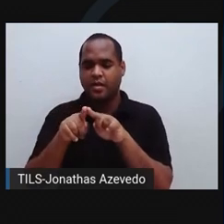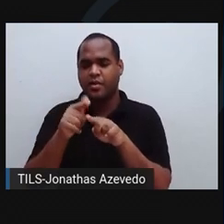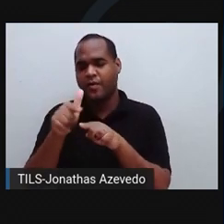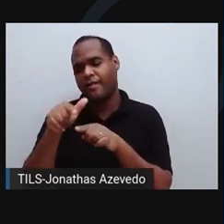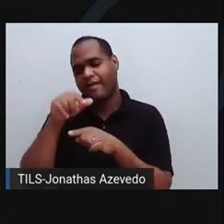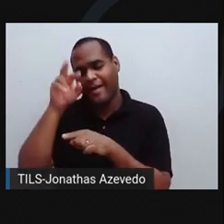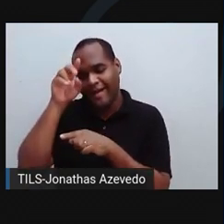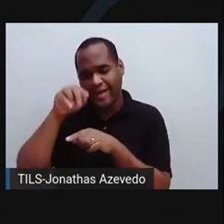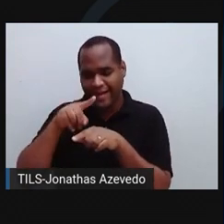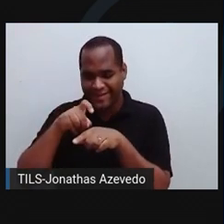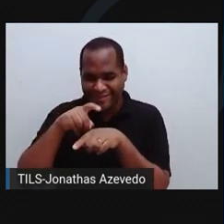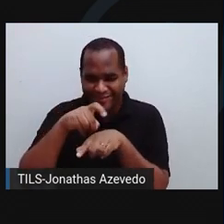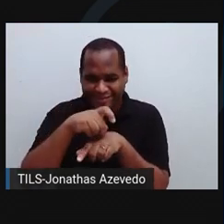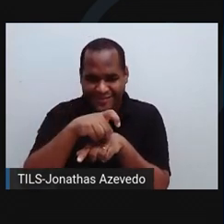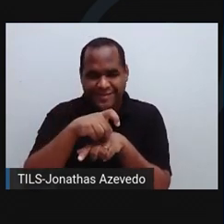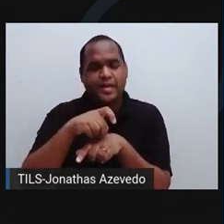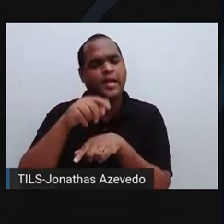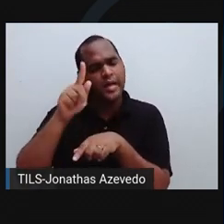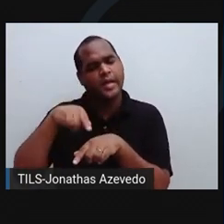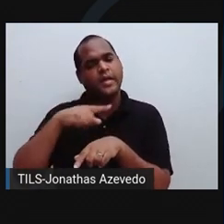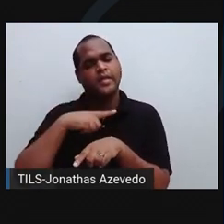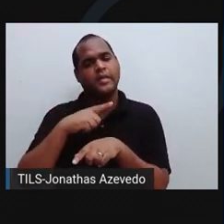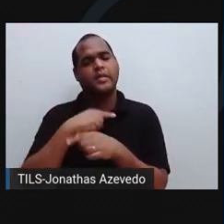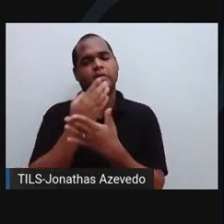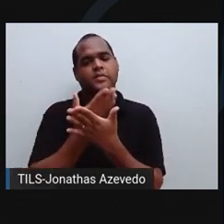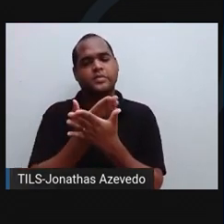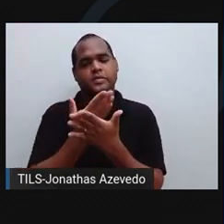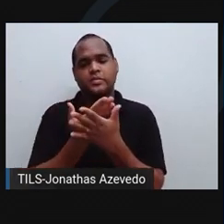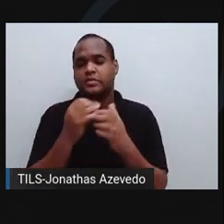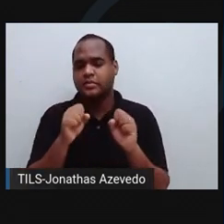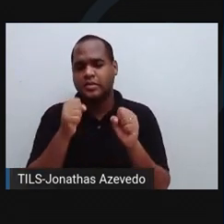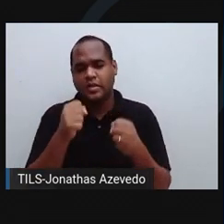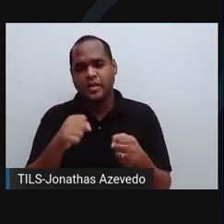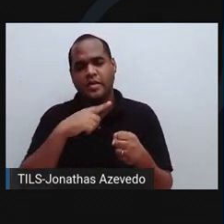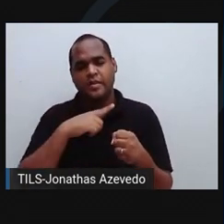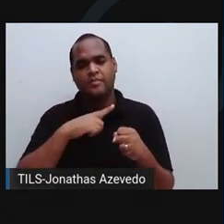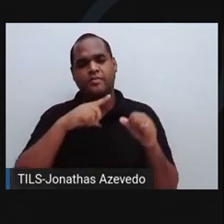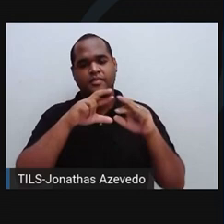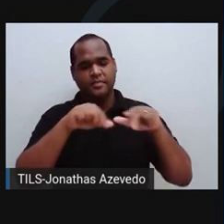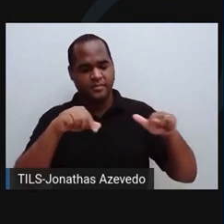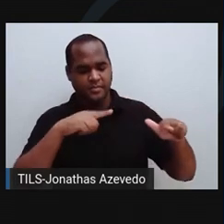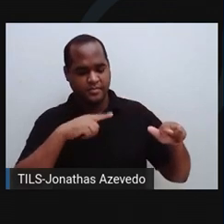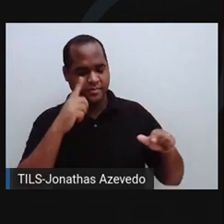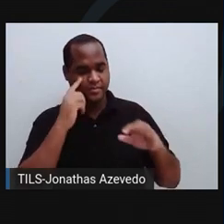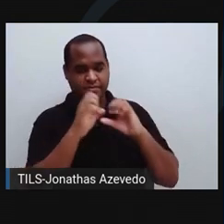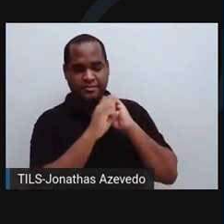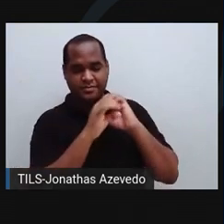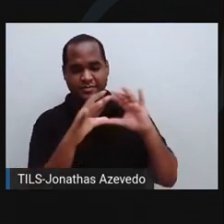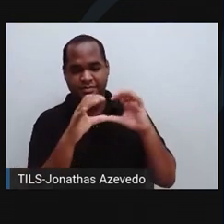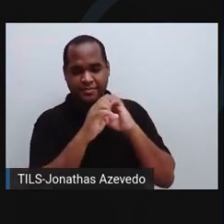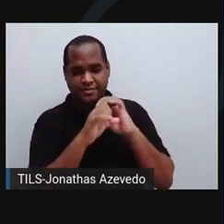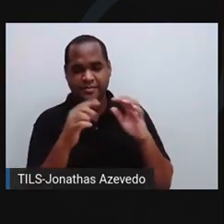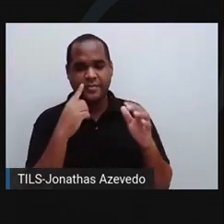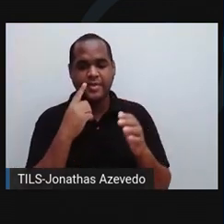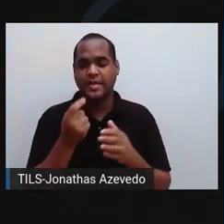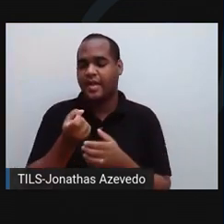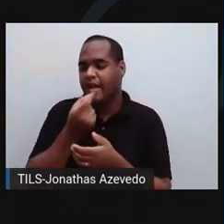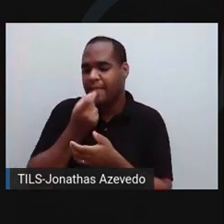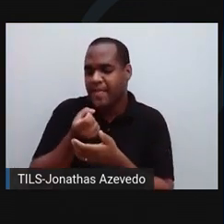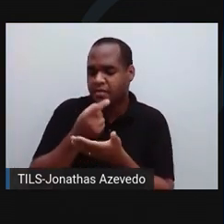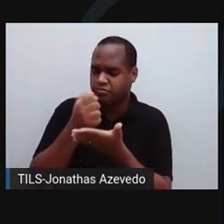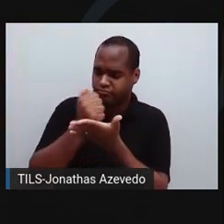efeitos colaterais tóxicos. Estudos com acídias, aliás, têm levado a diversas descobertas de compostos com propriedades farmacológicas importantes,